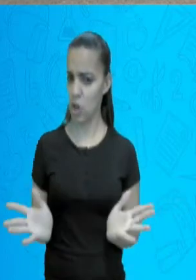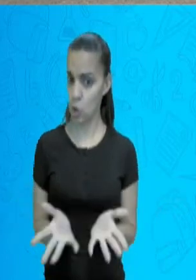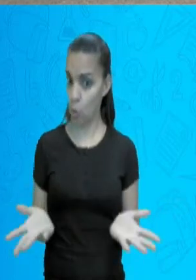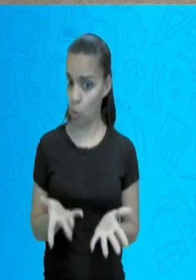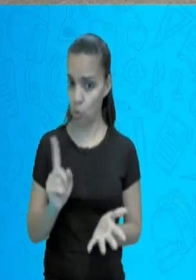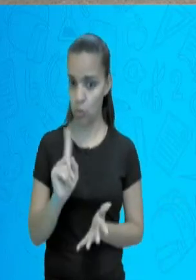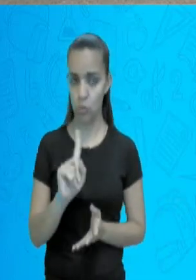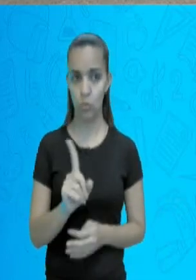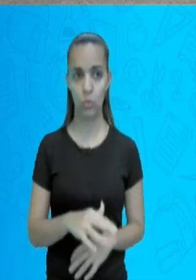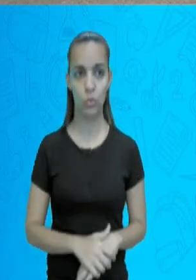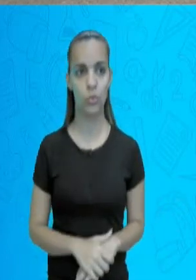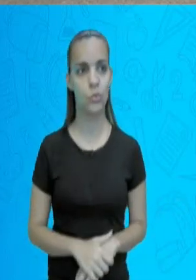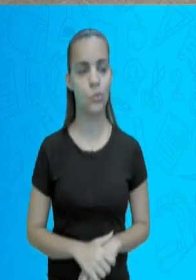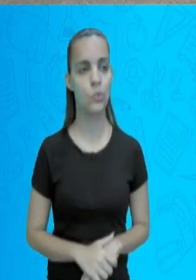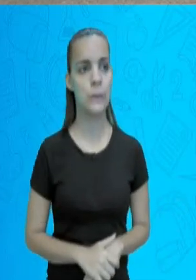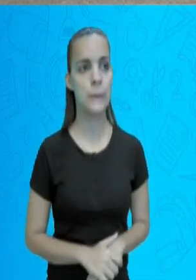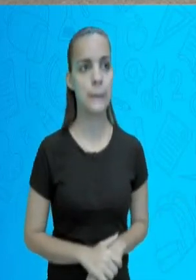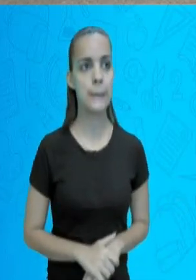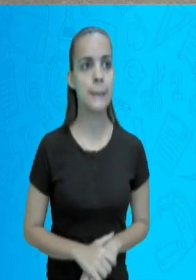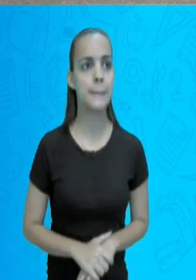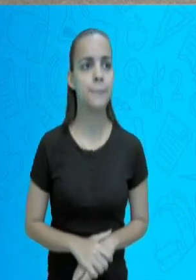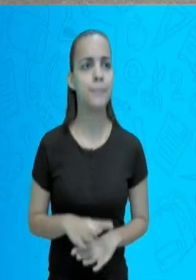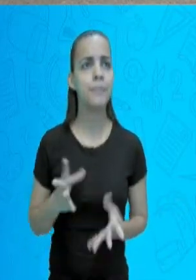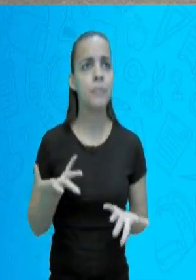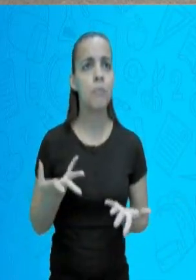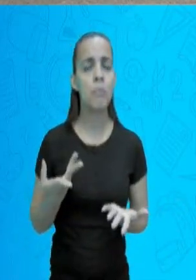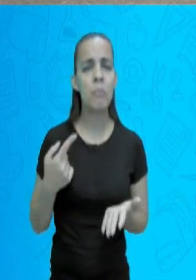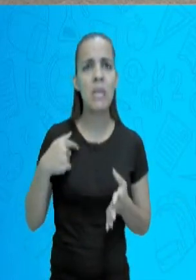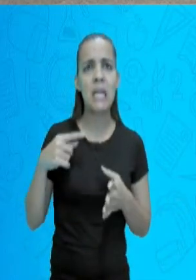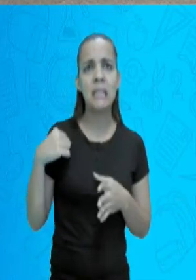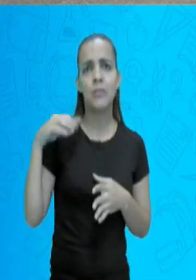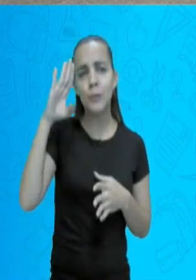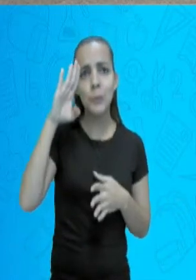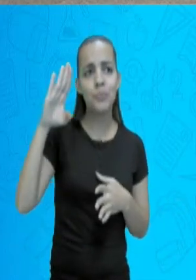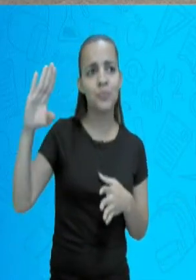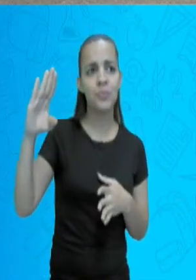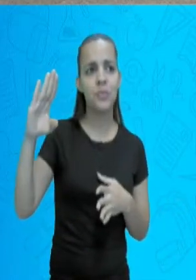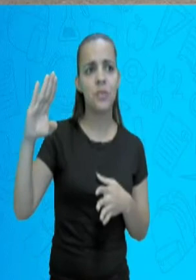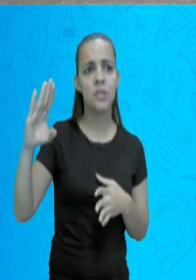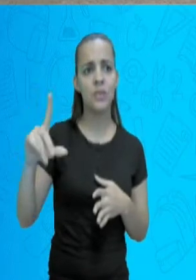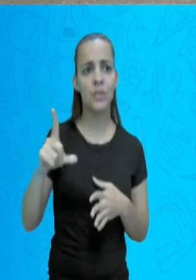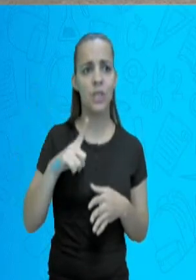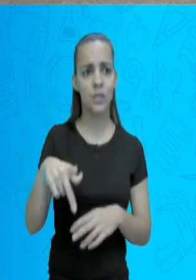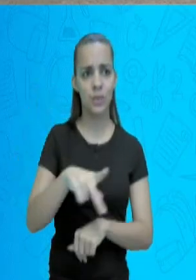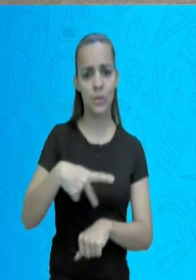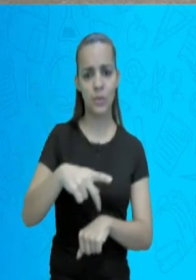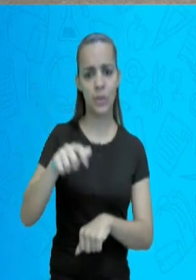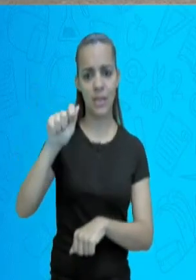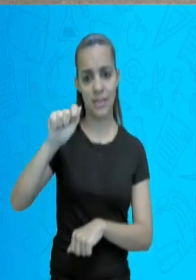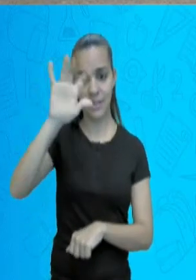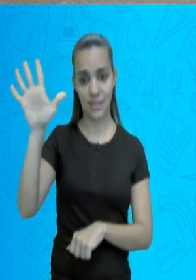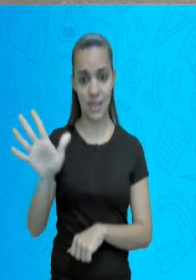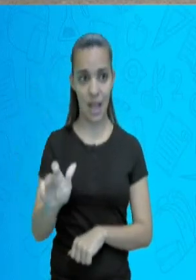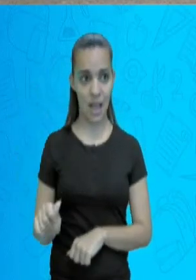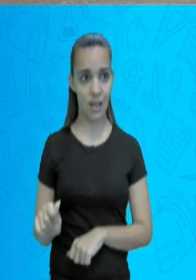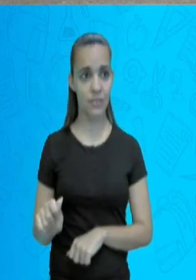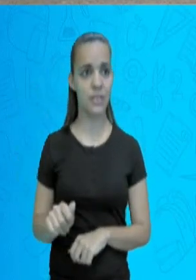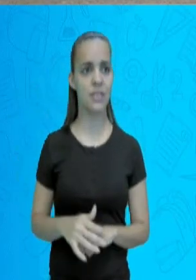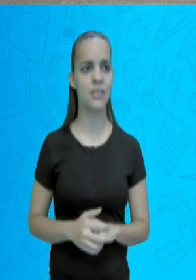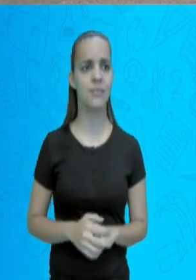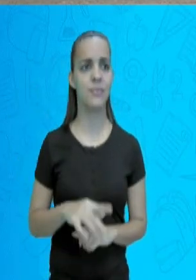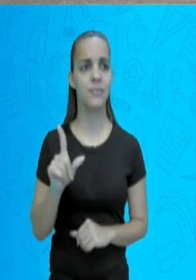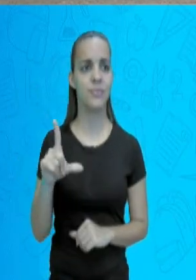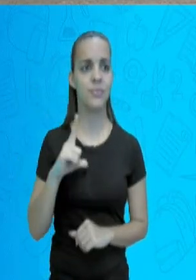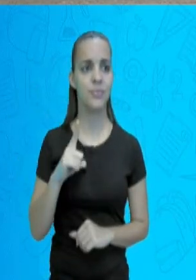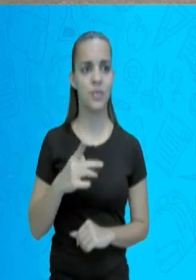África, a expectativa de vida de alguns países africanos chegam ainda a